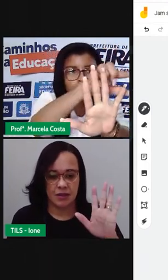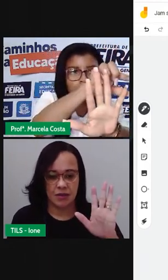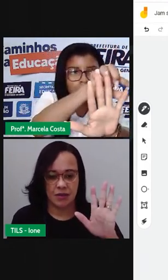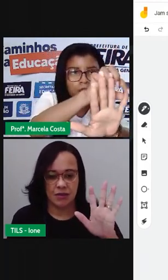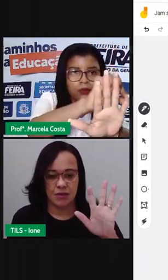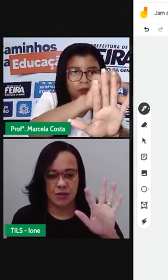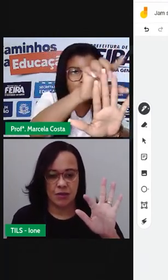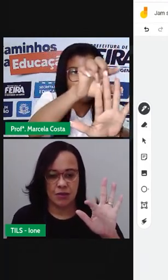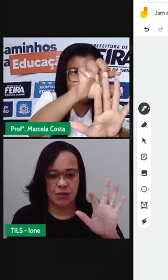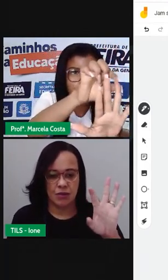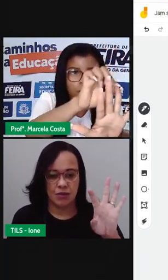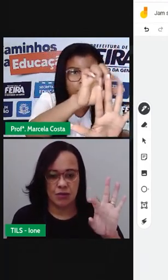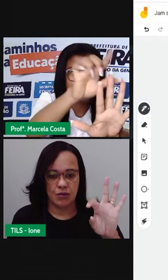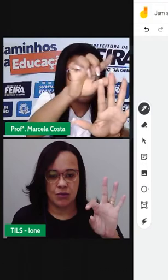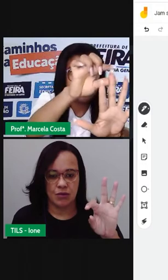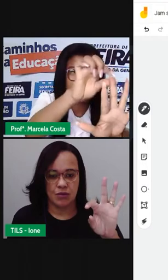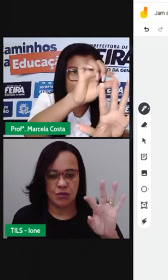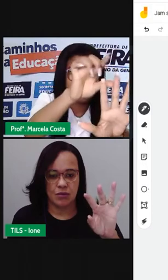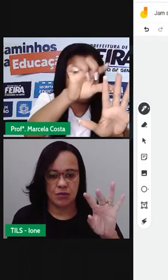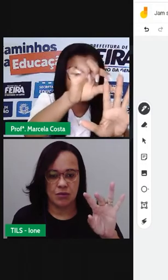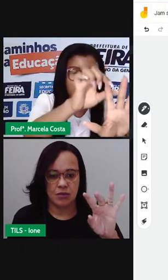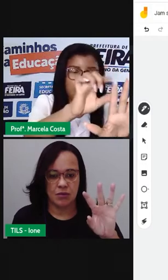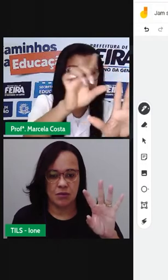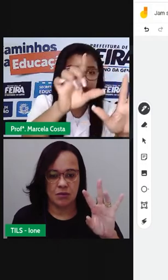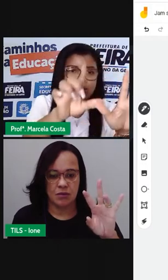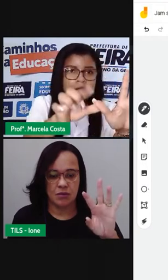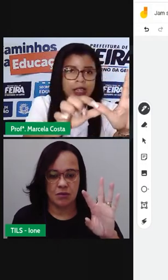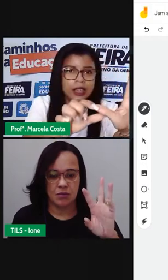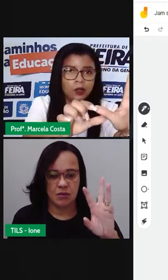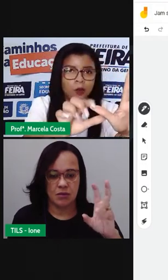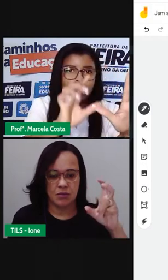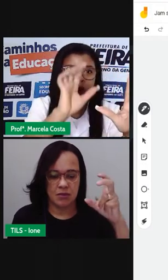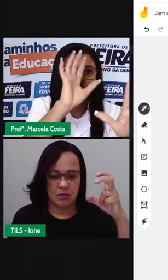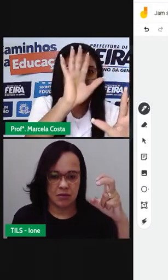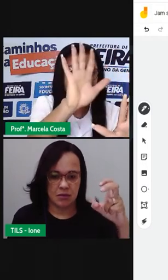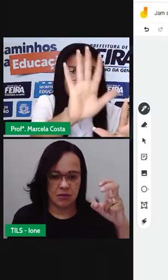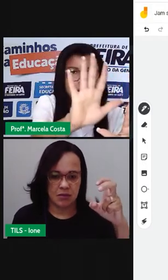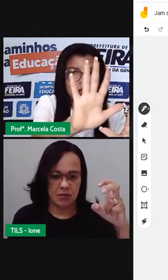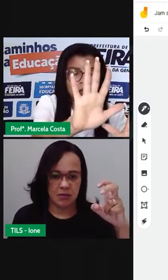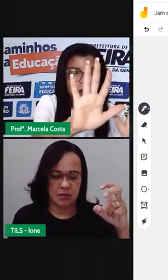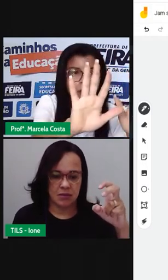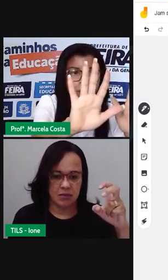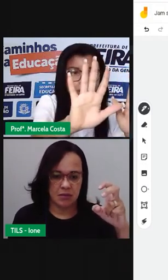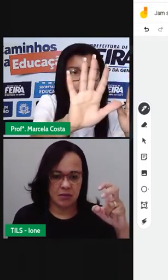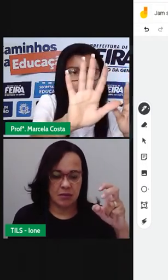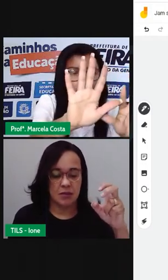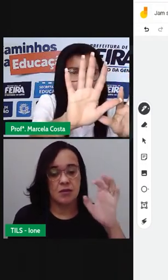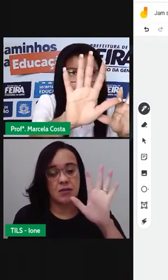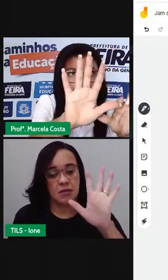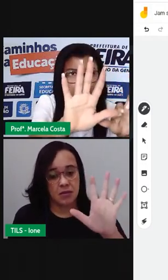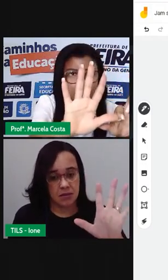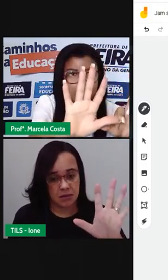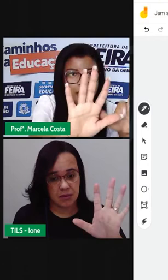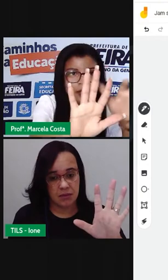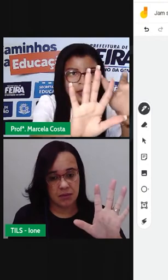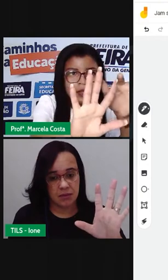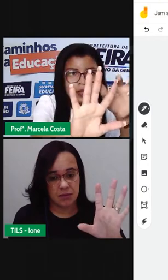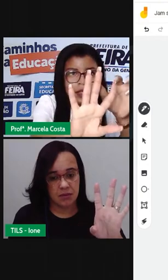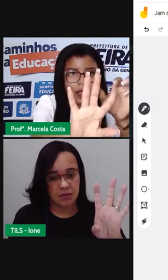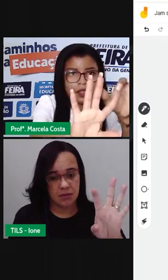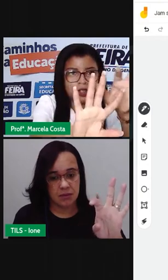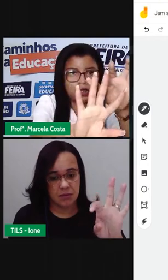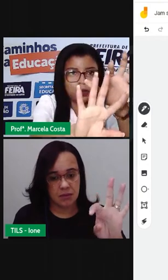ó, 1, 2, 3, 4, 5, mais 5, 6,